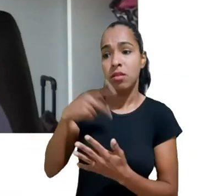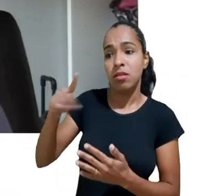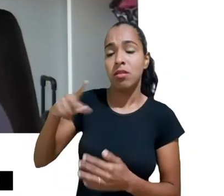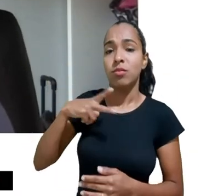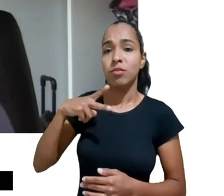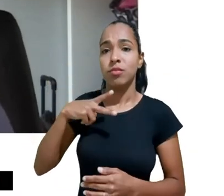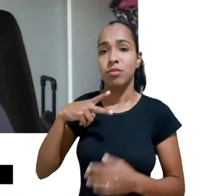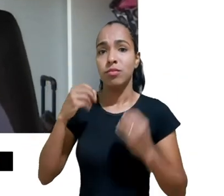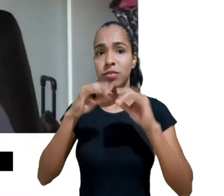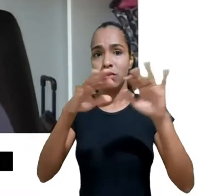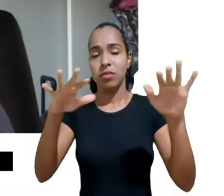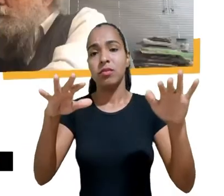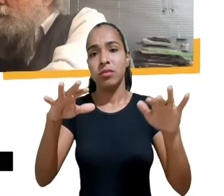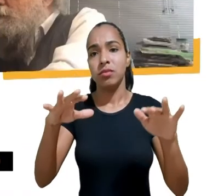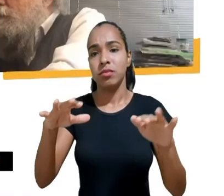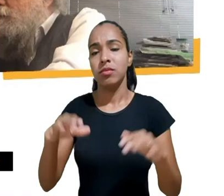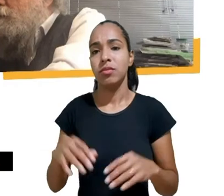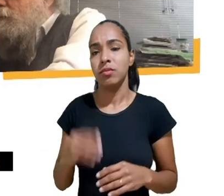esse seria um bom começo